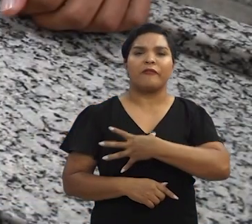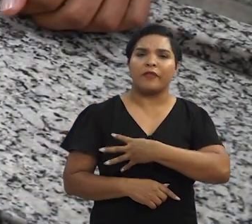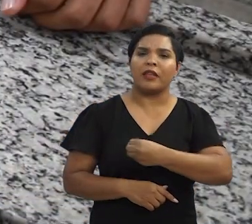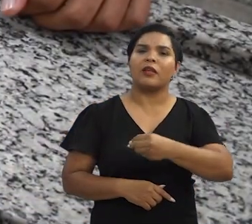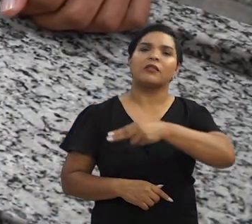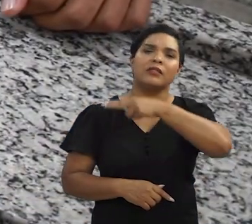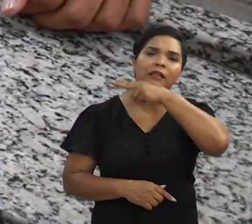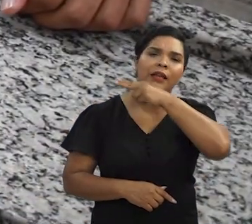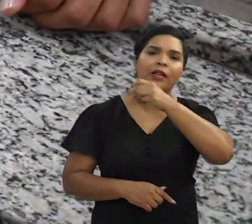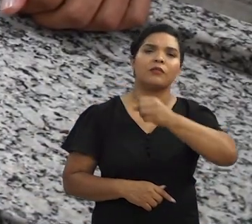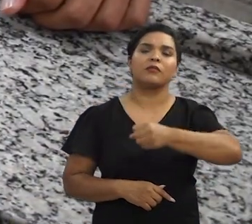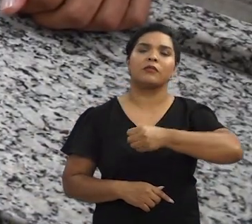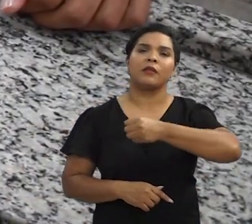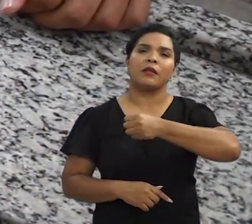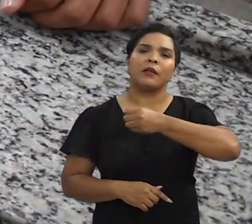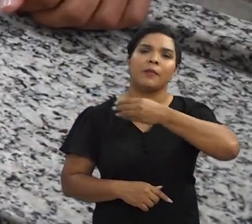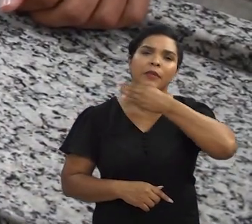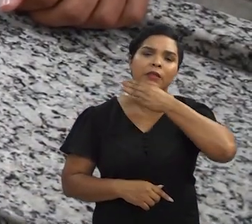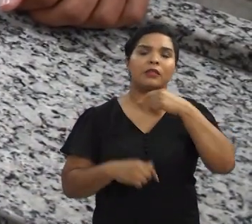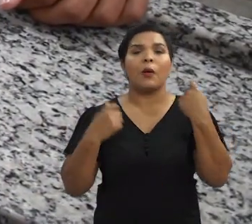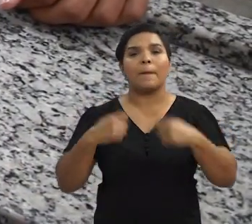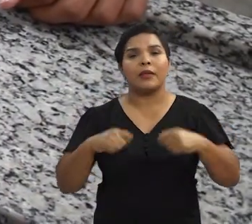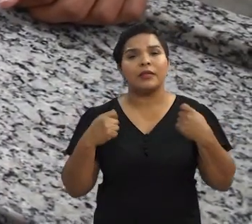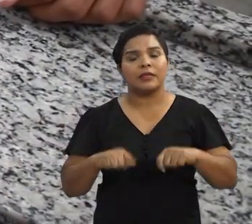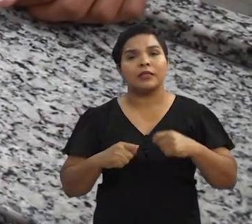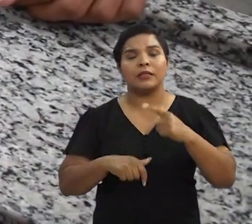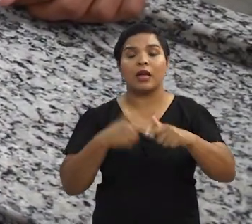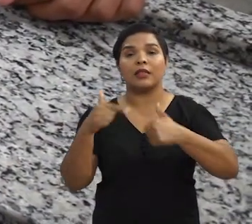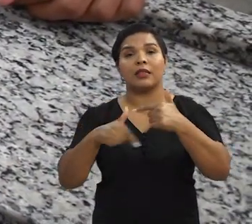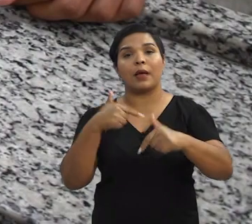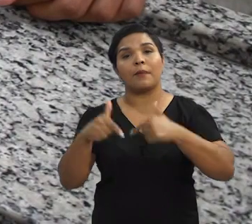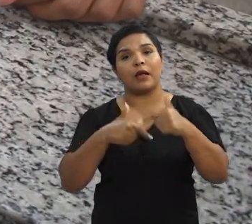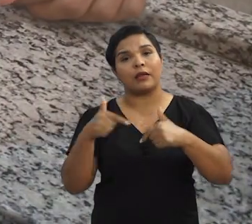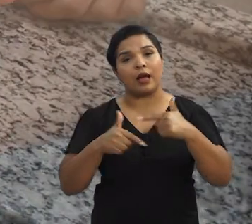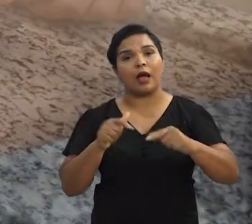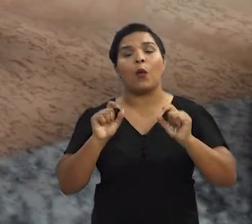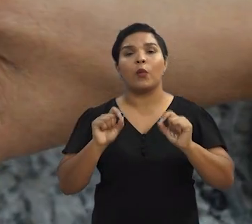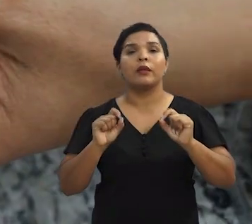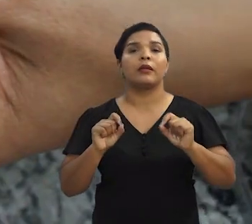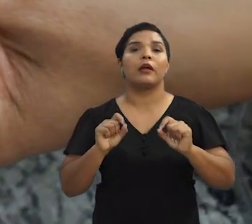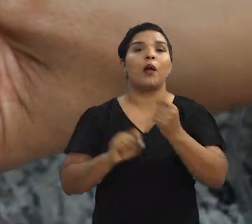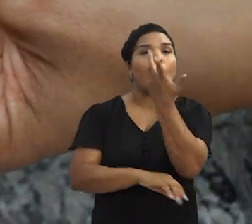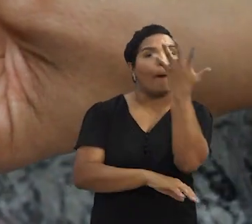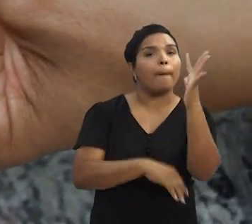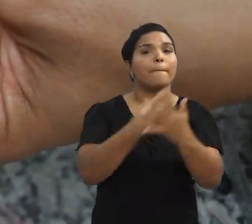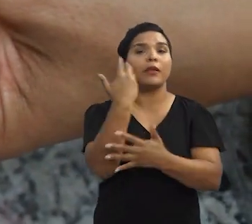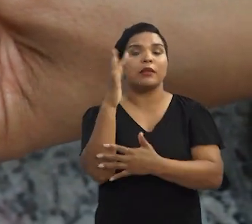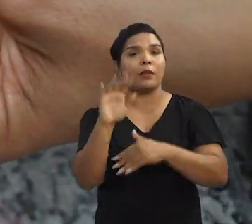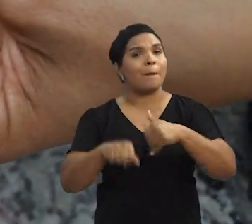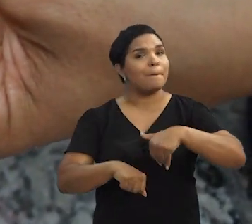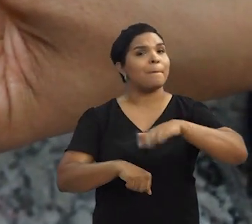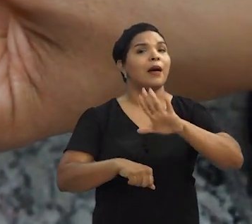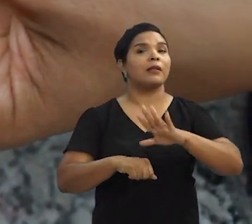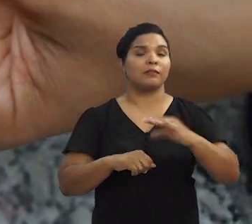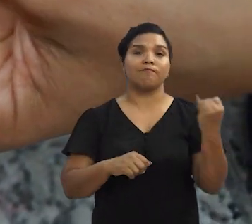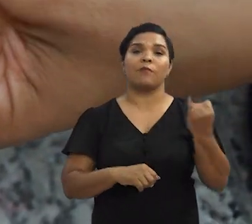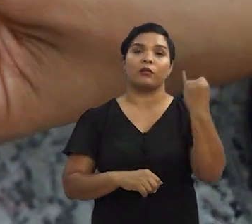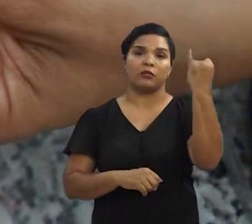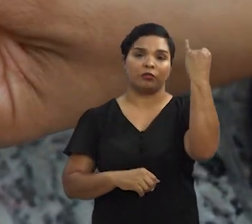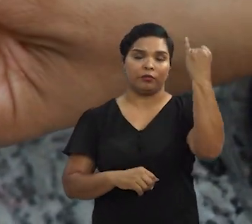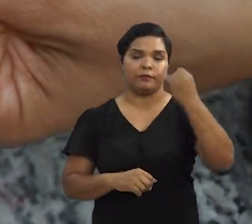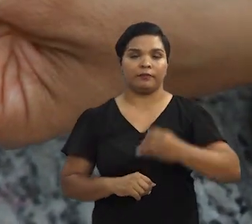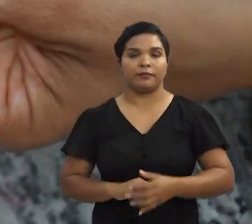e vão vir filhos, netos, bisnetos. Então, a gente precisa trabalhar essa questão ambiental de uma forma muito mais